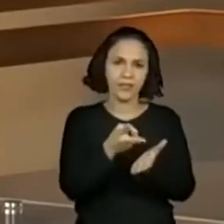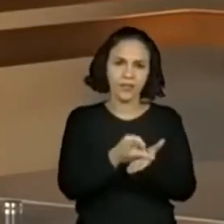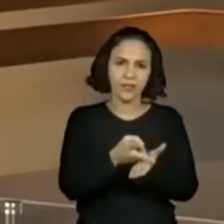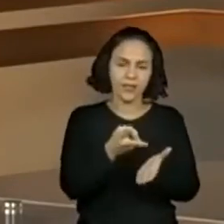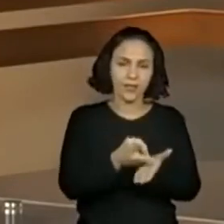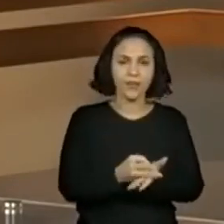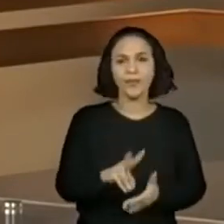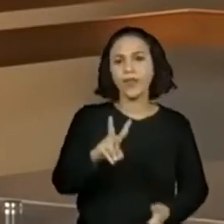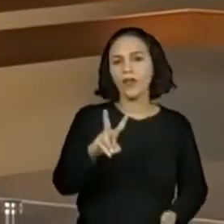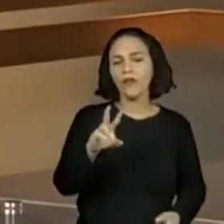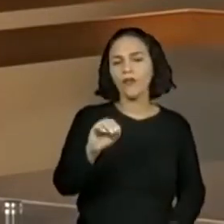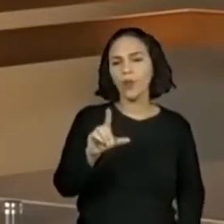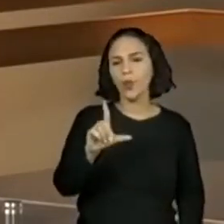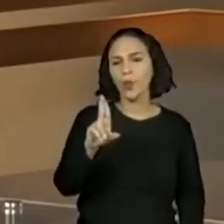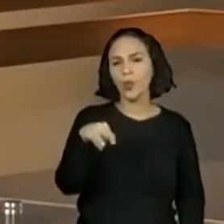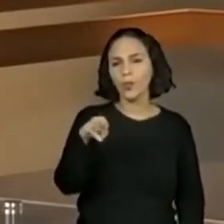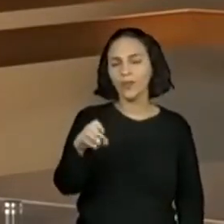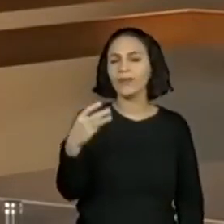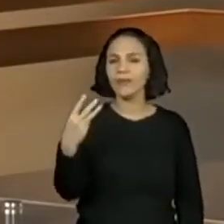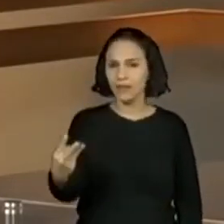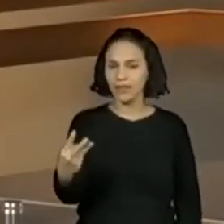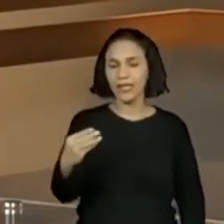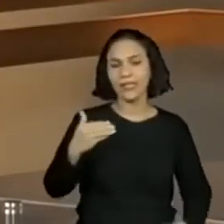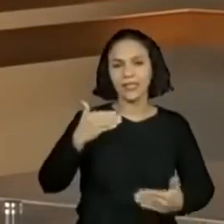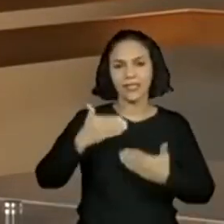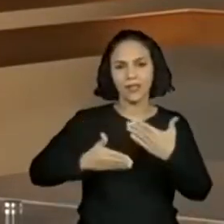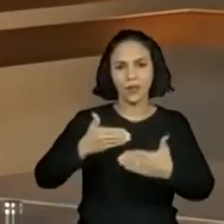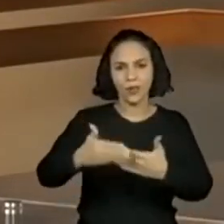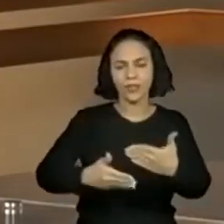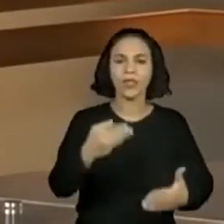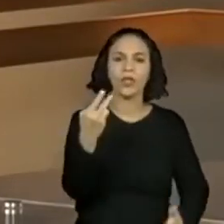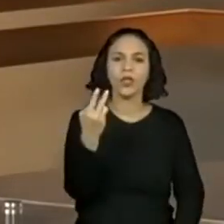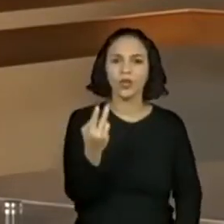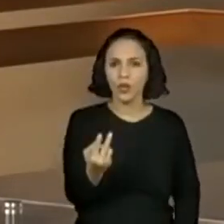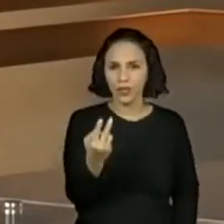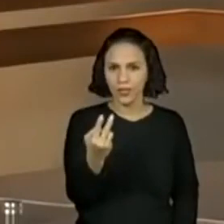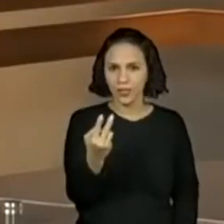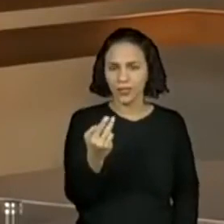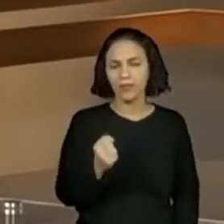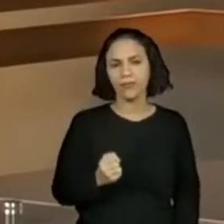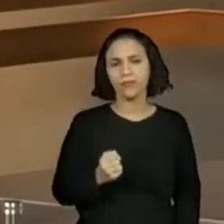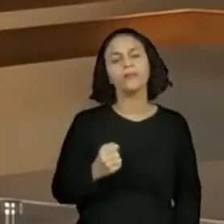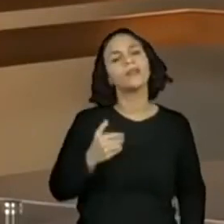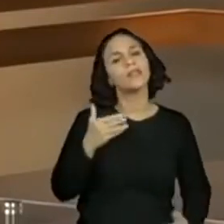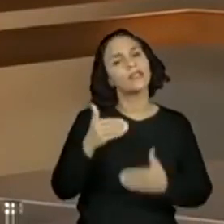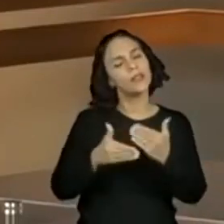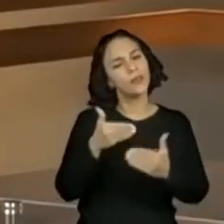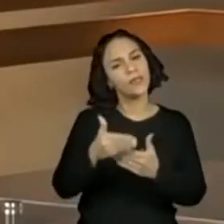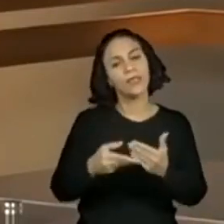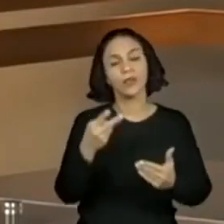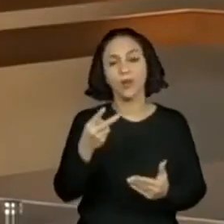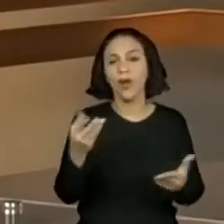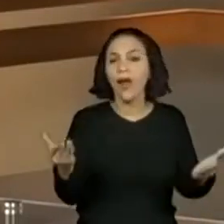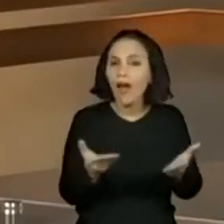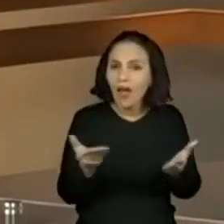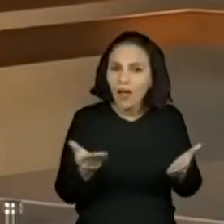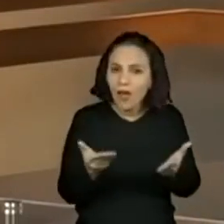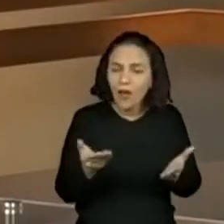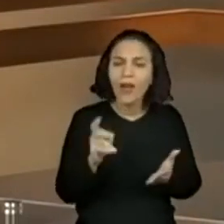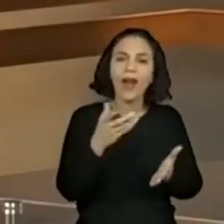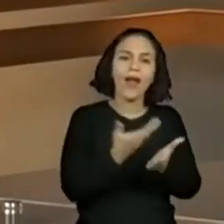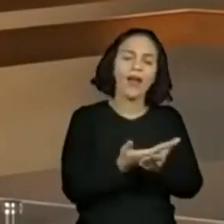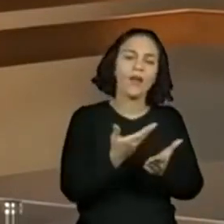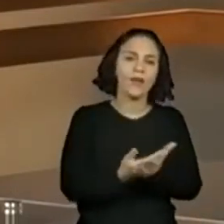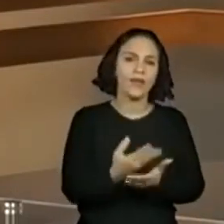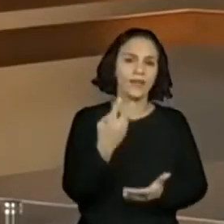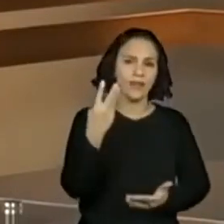volume 3. Nós estamos na sequência 2. Ok? Sequência 2. Agora, nesse momento, é a aula 3.